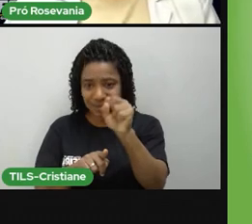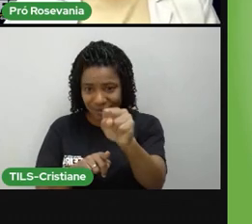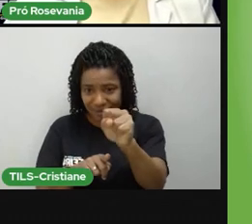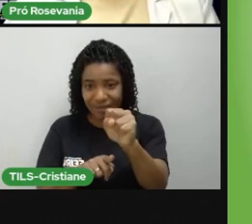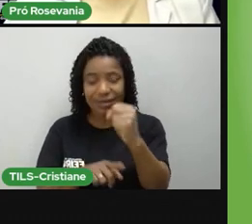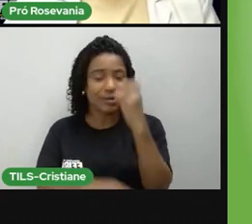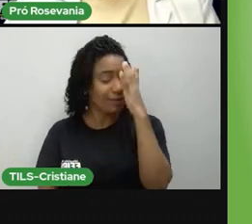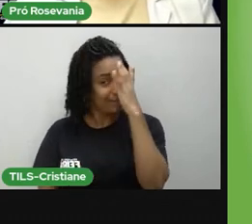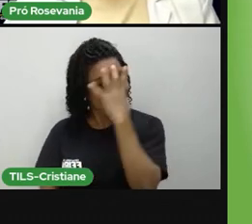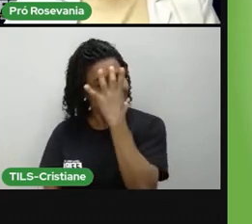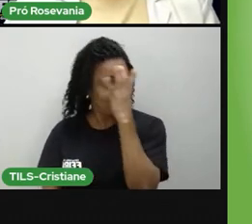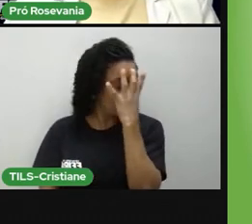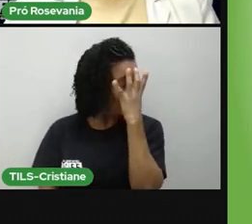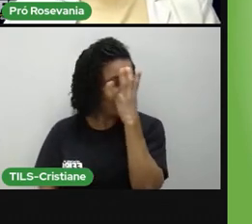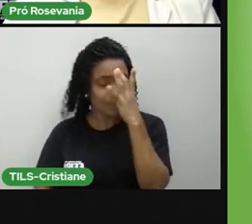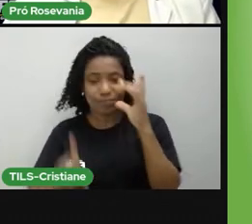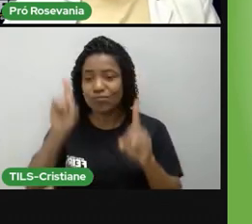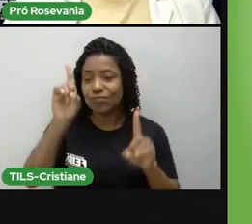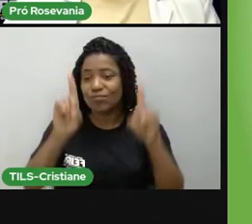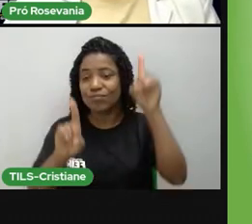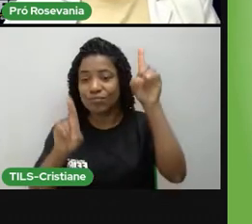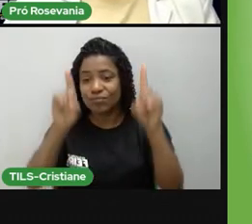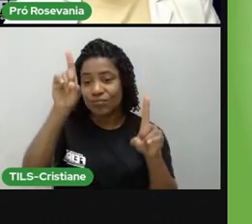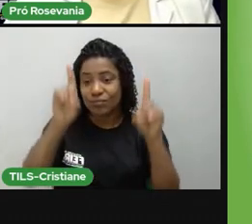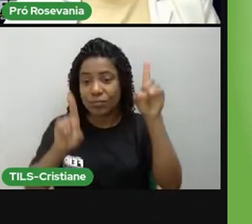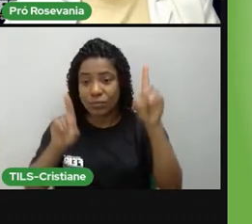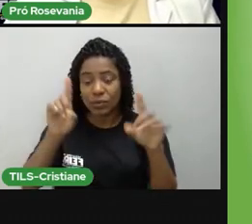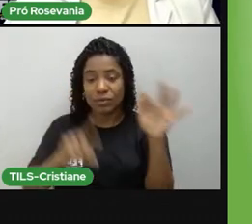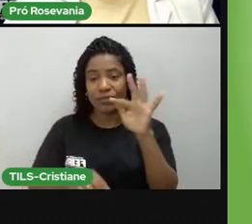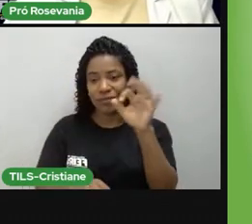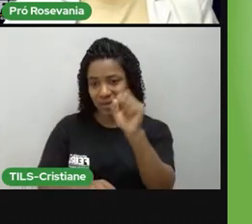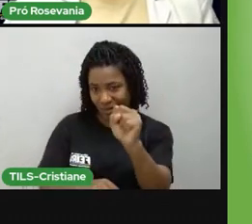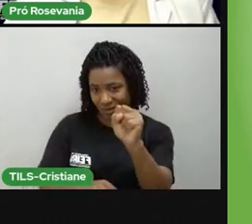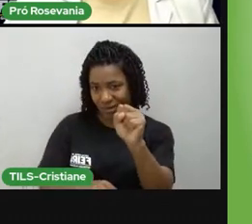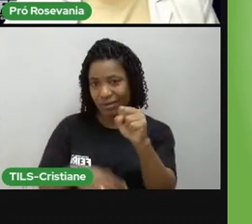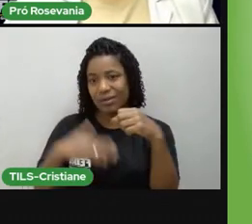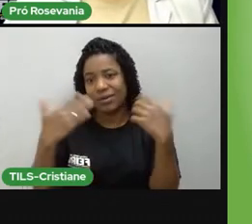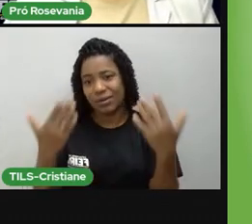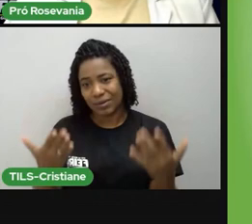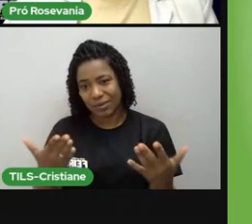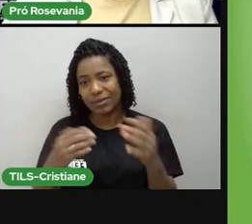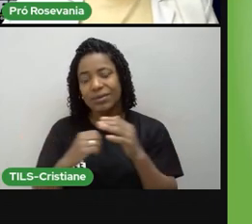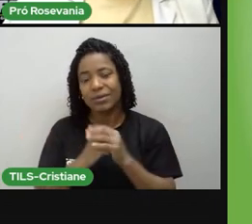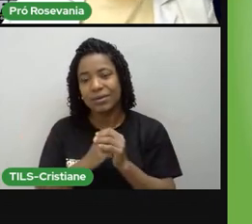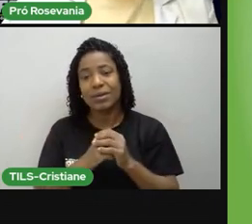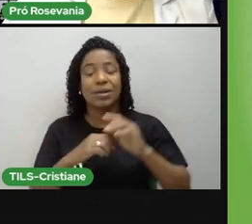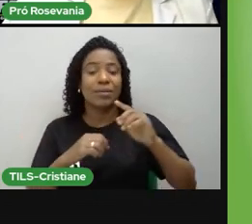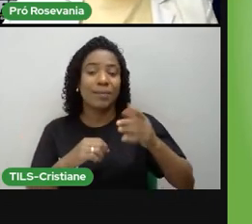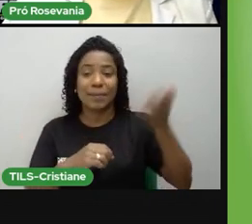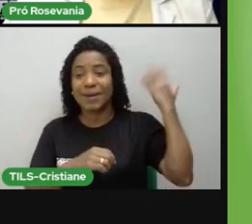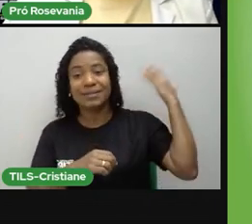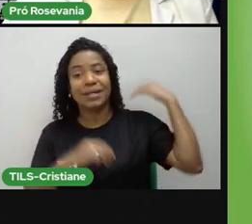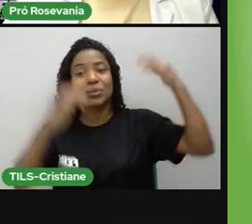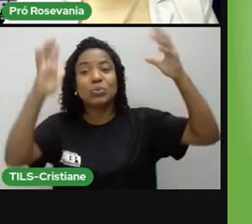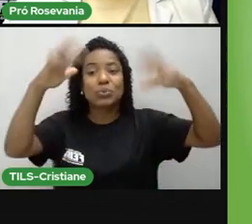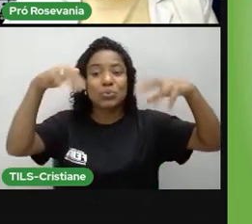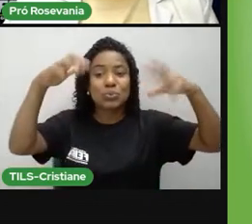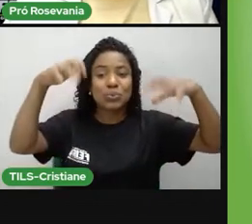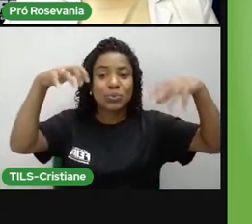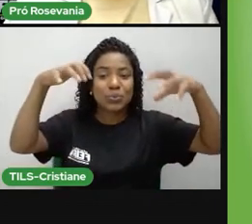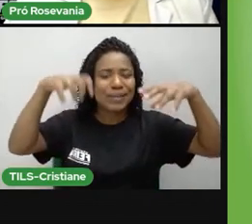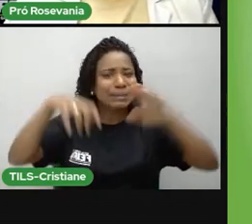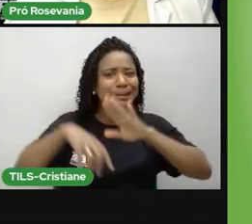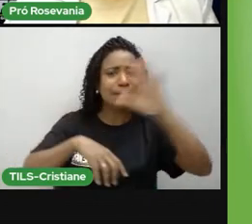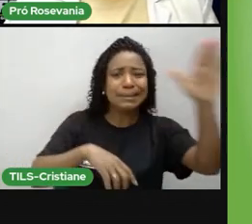né, dessa festa, por conta de que no período teve um problema de chuvas aqui, aí vem uma data alternativa, deu certo, e essa data alternativa